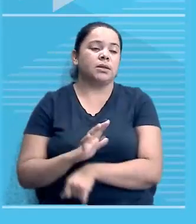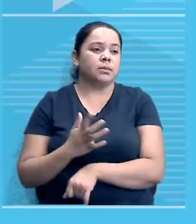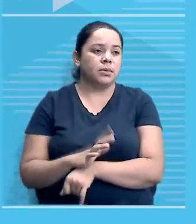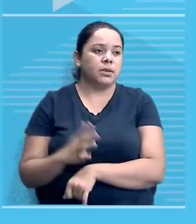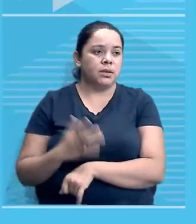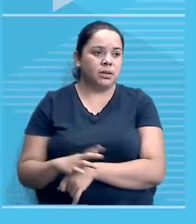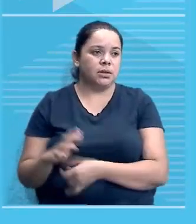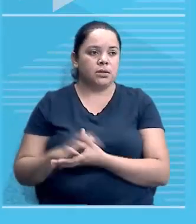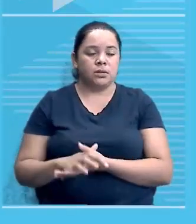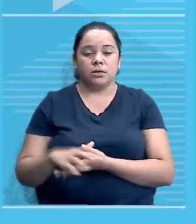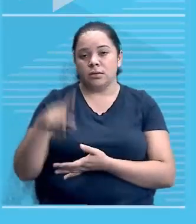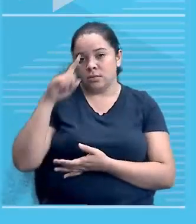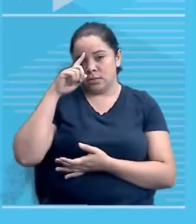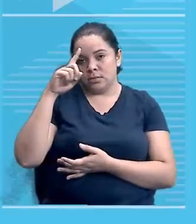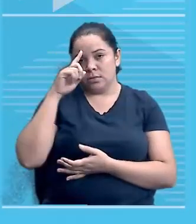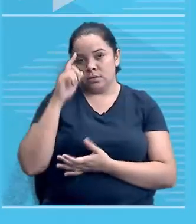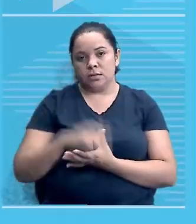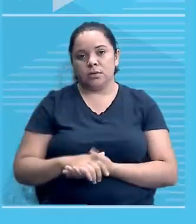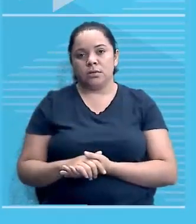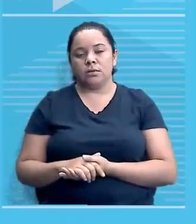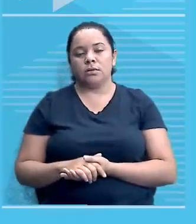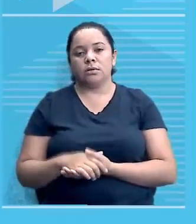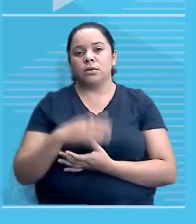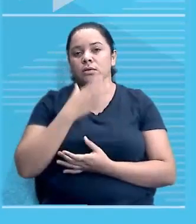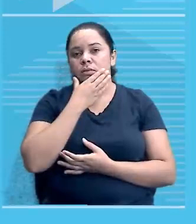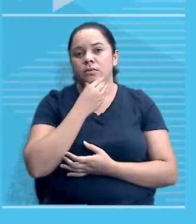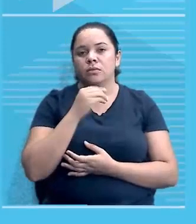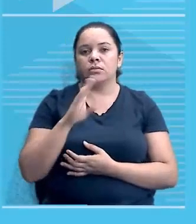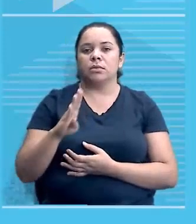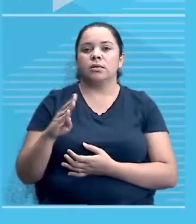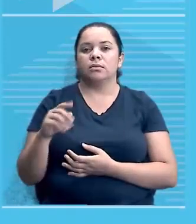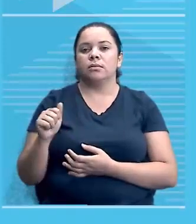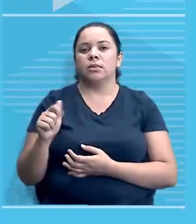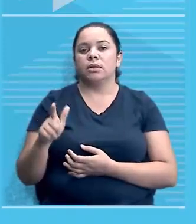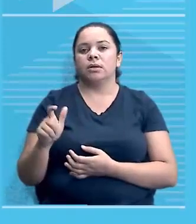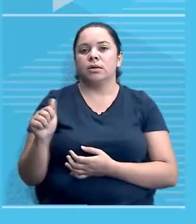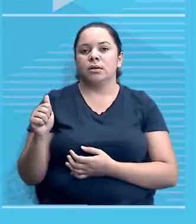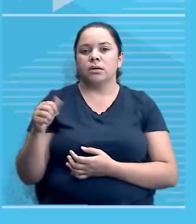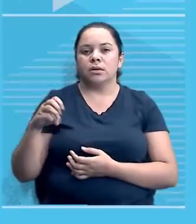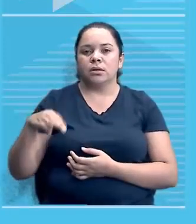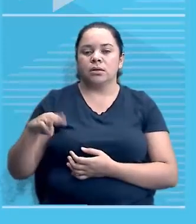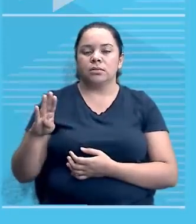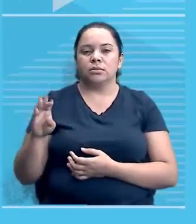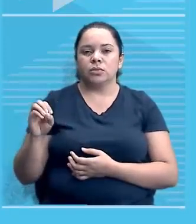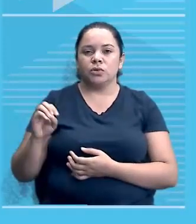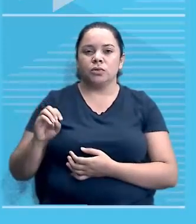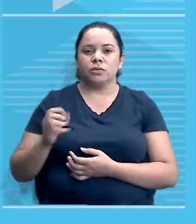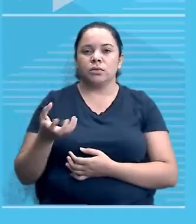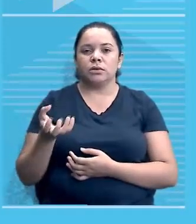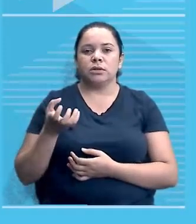Mr. Balambo, o que ele queria era aproveitar, era de